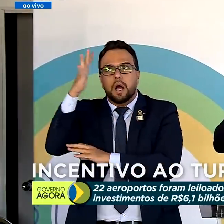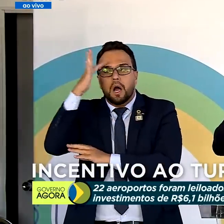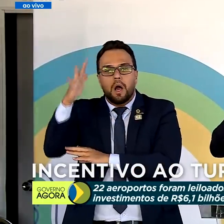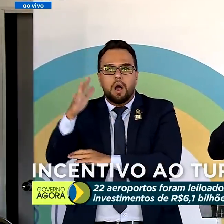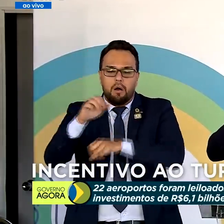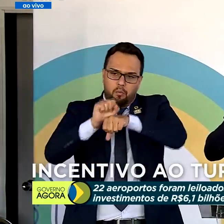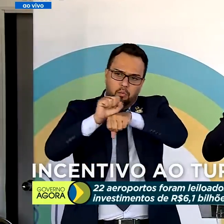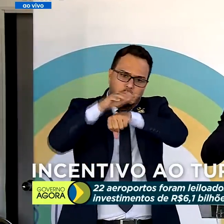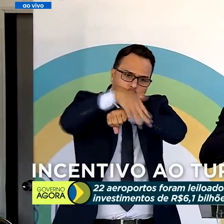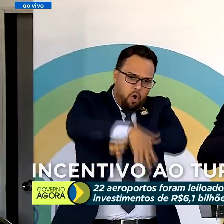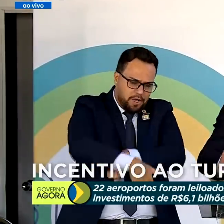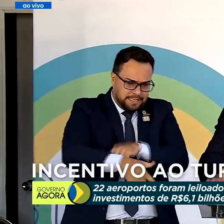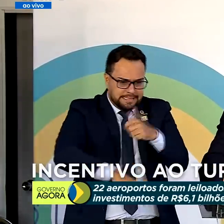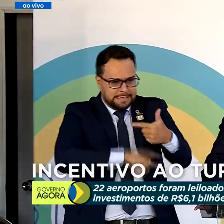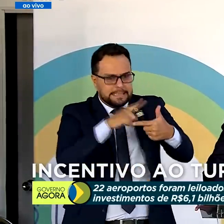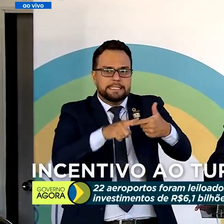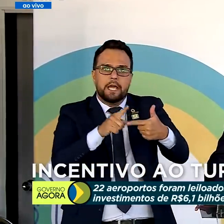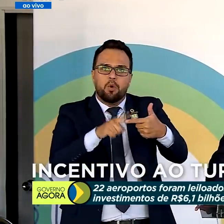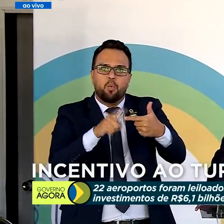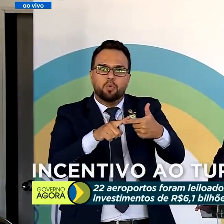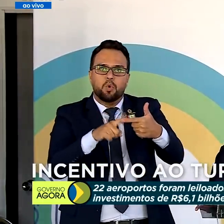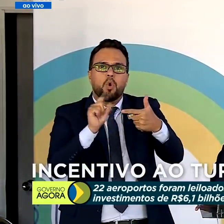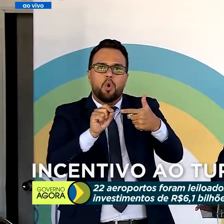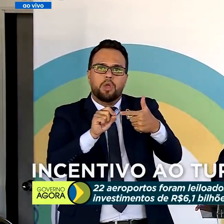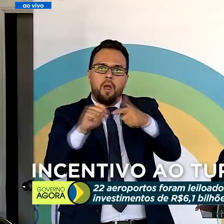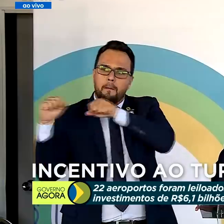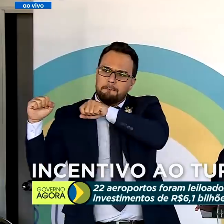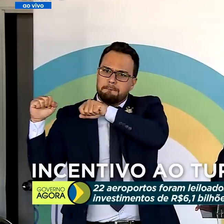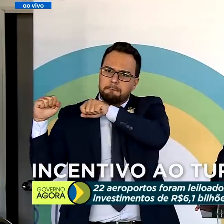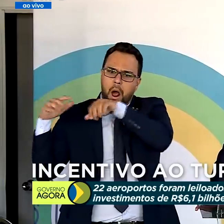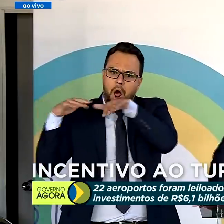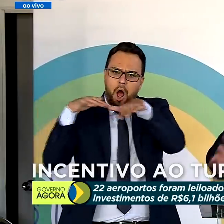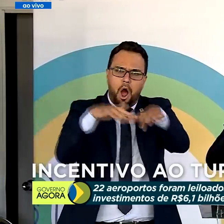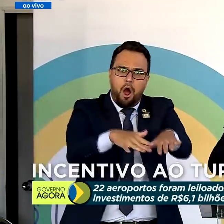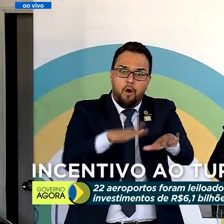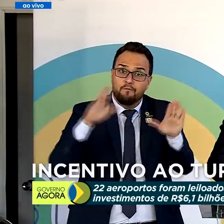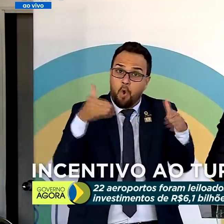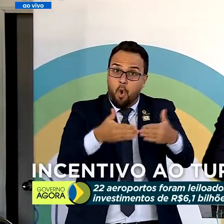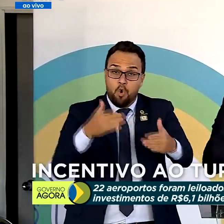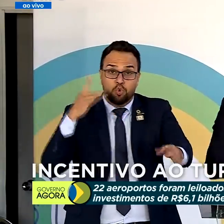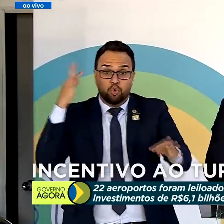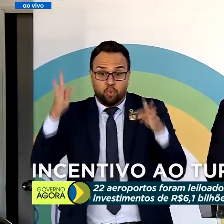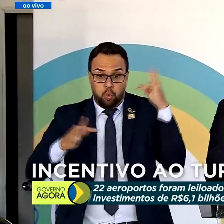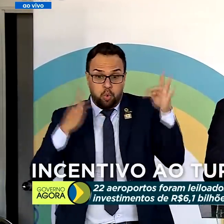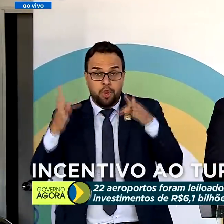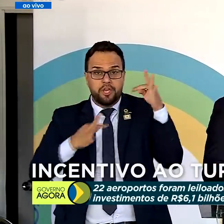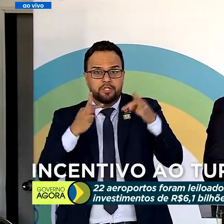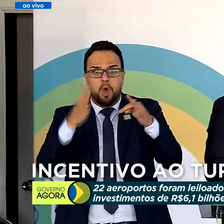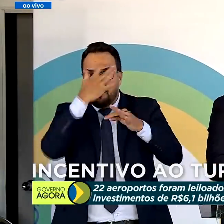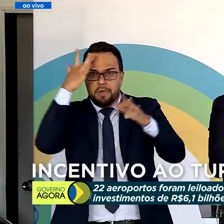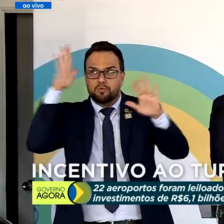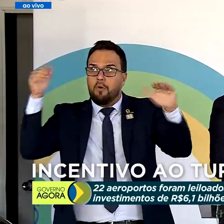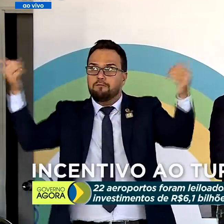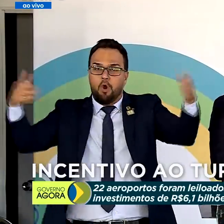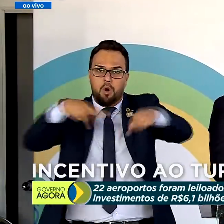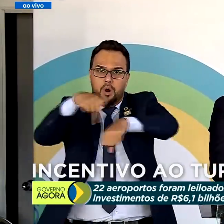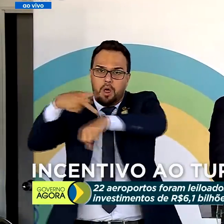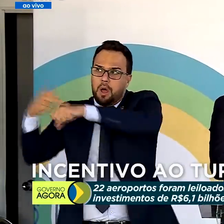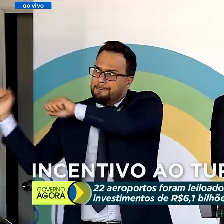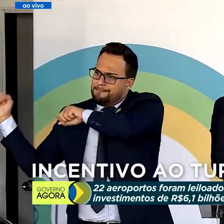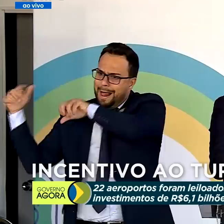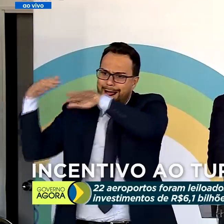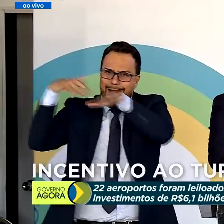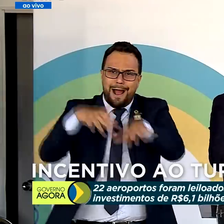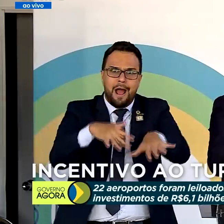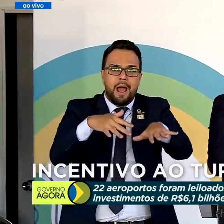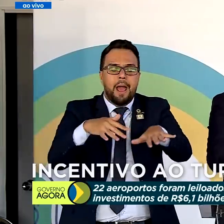Foz do Iguaçu, segundo destino turístico de estrangeiro do Brasil. Nós só perdemos para o Rio de Janeiro